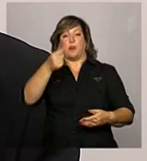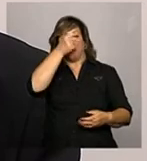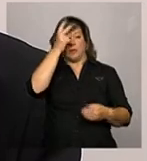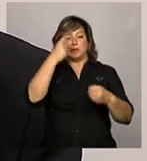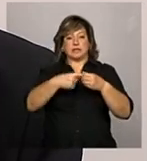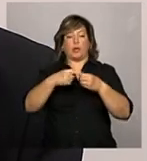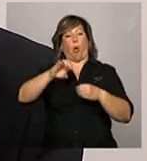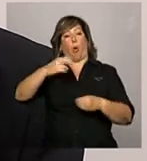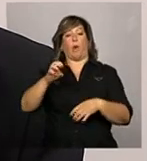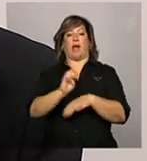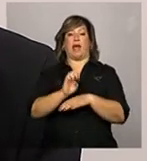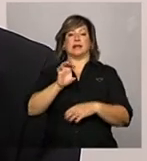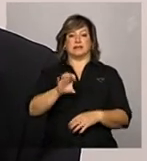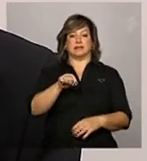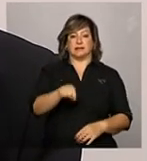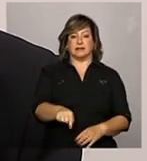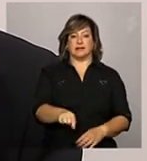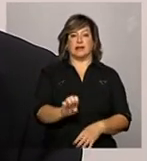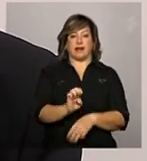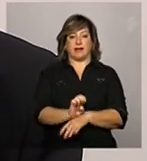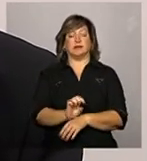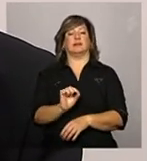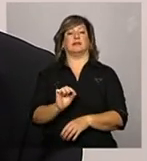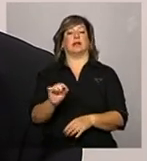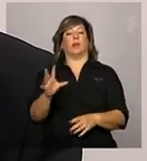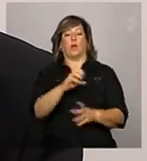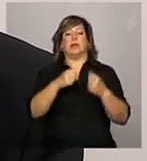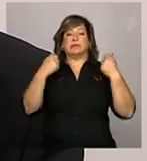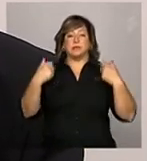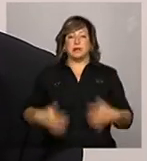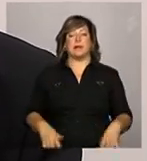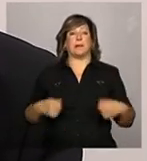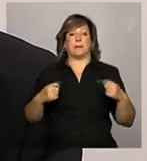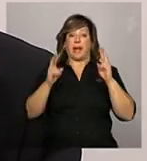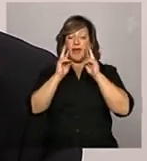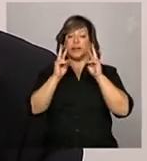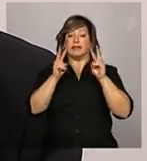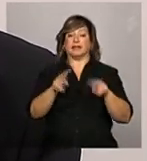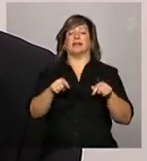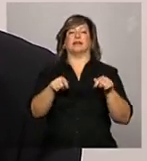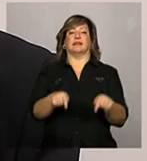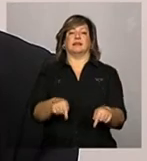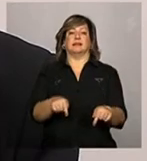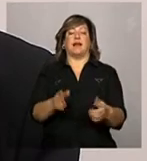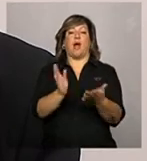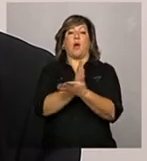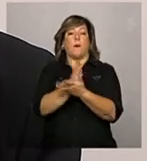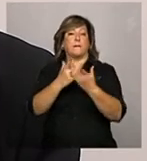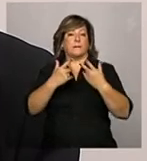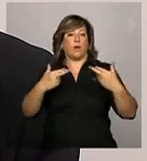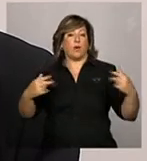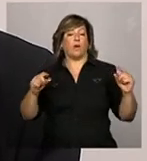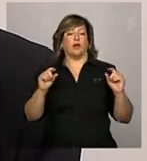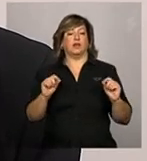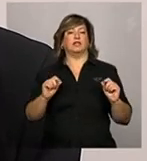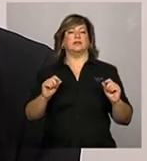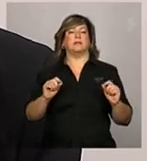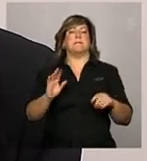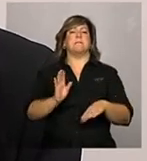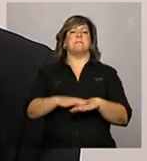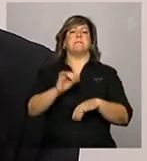do Estado, que são as despesas, ele deve se atentar para algumas coisas que foram as que mais alteraram